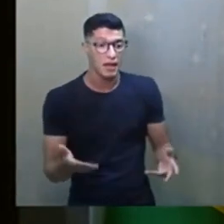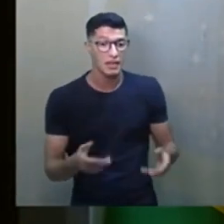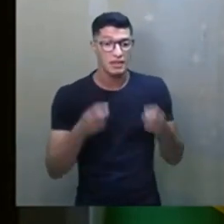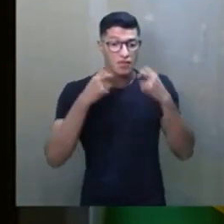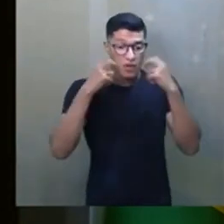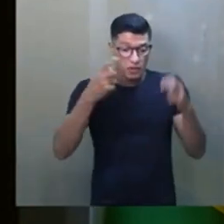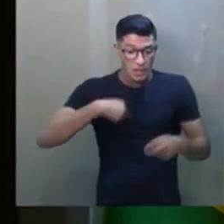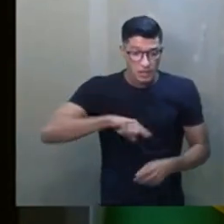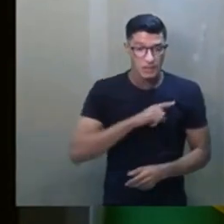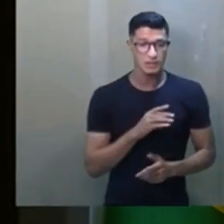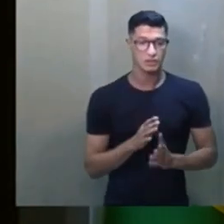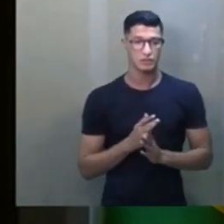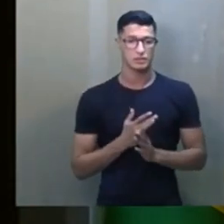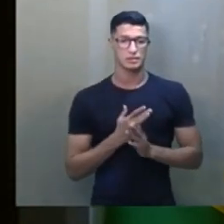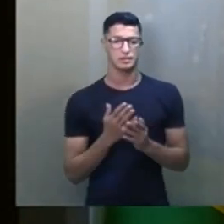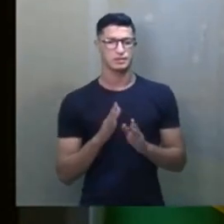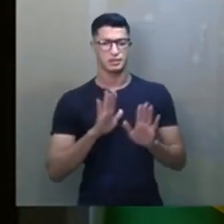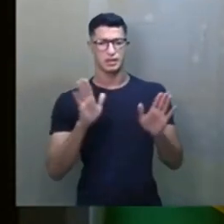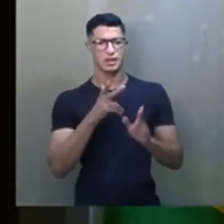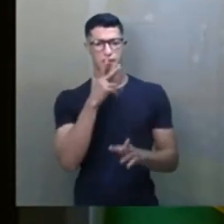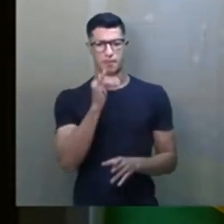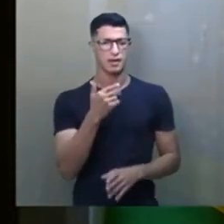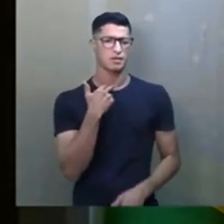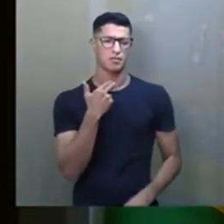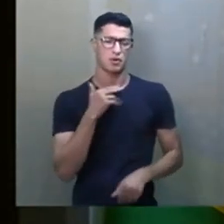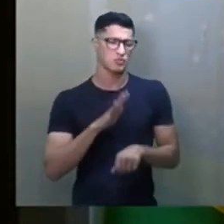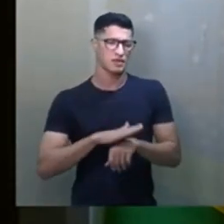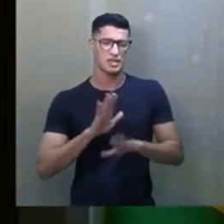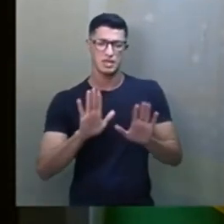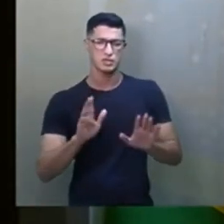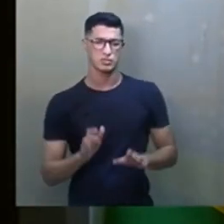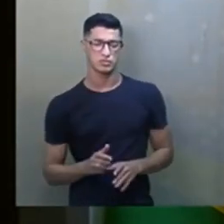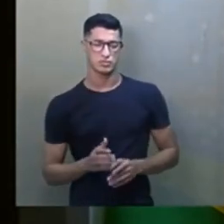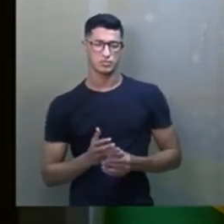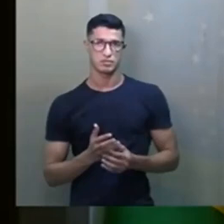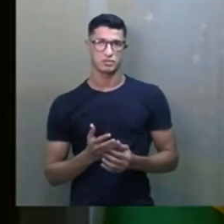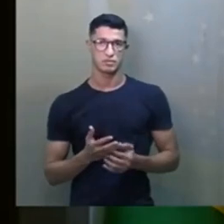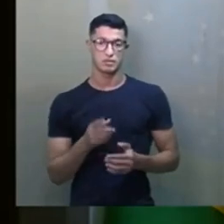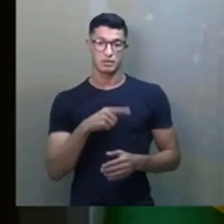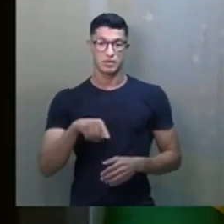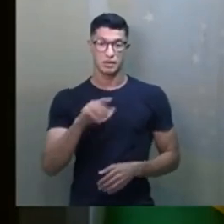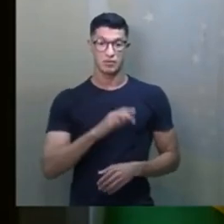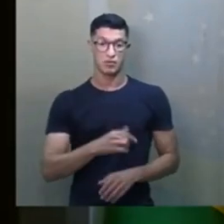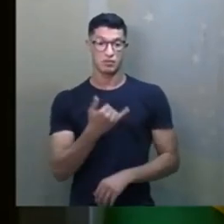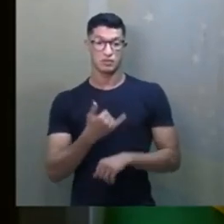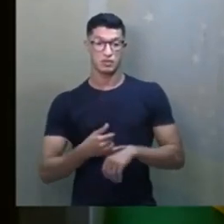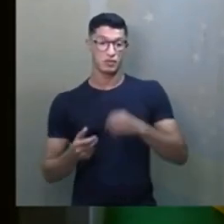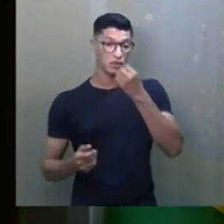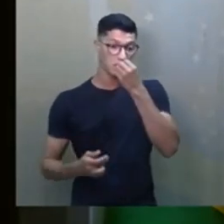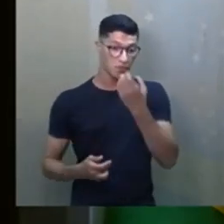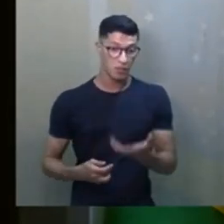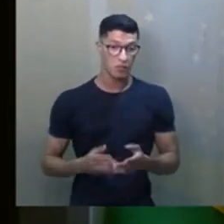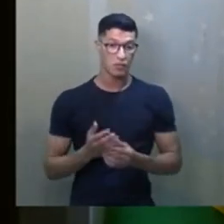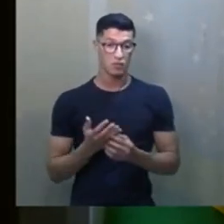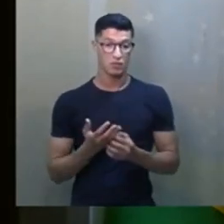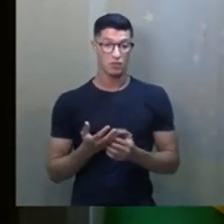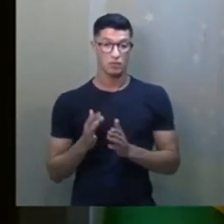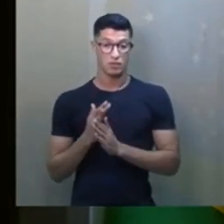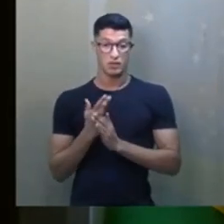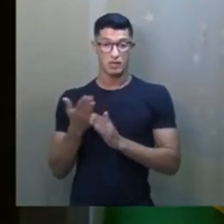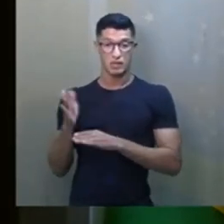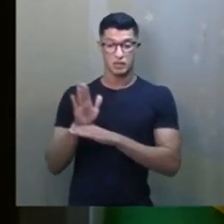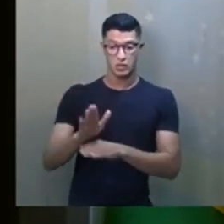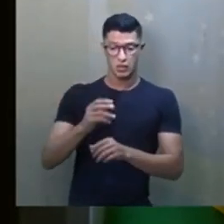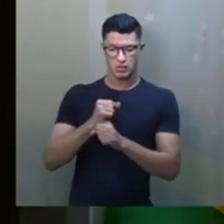envergonhando a gente. Ele diz, não, papai, não posso fazer isso. Ele foi um patrão tão bom, alimentou nossa